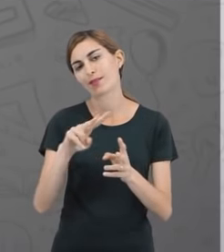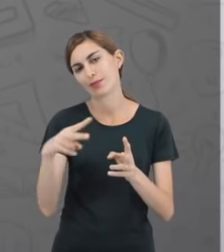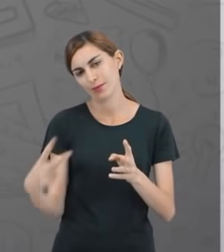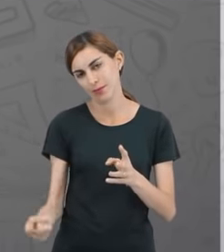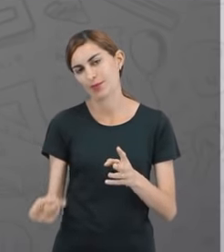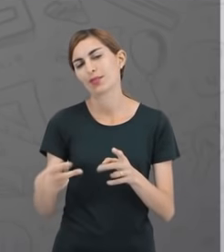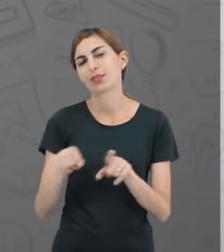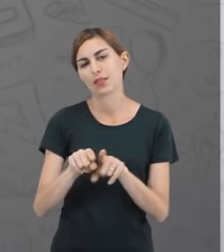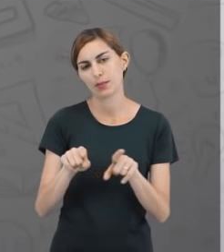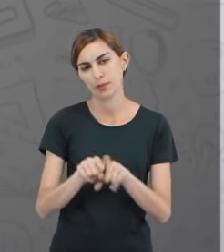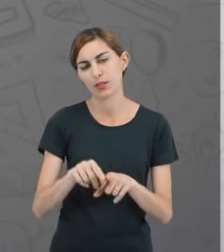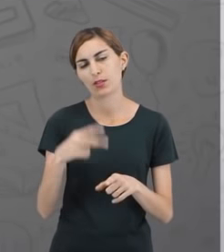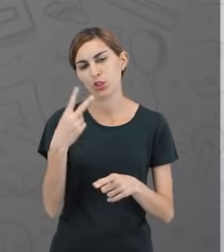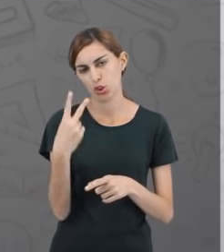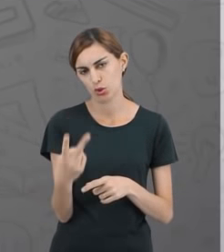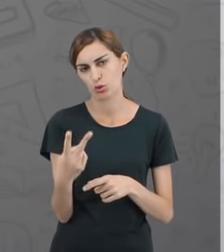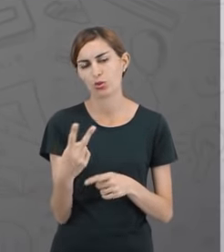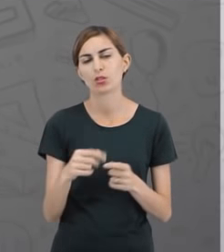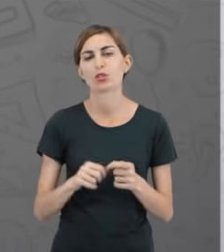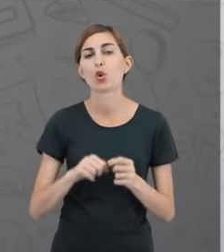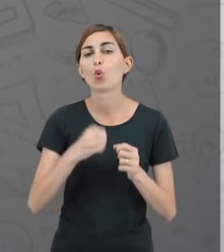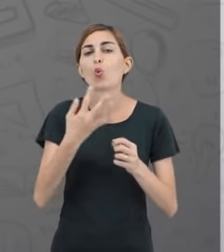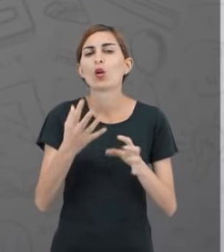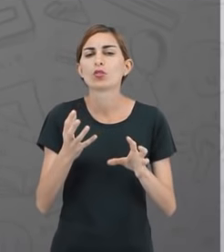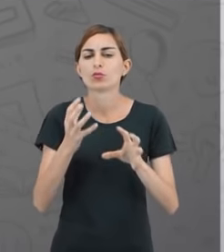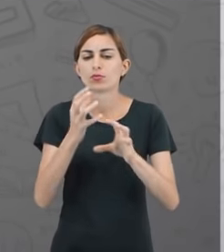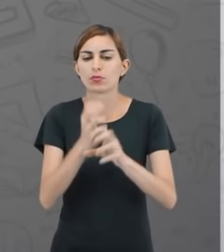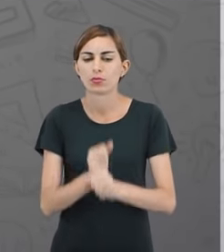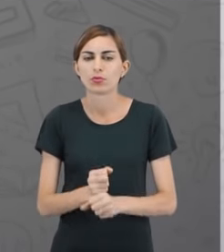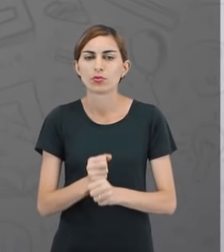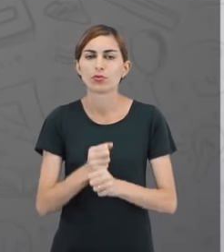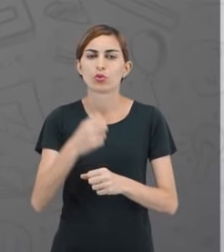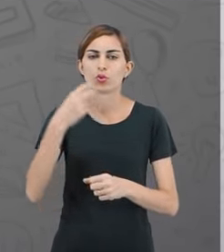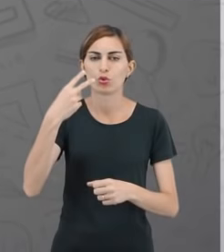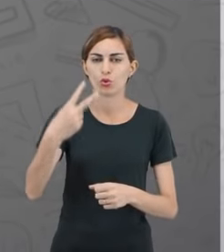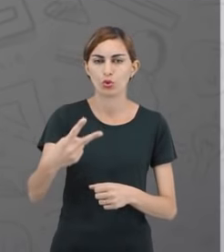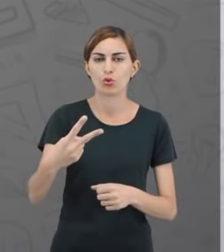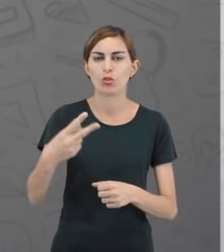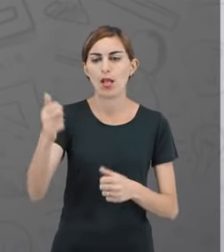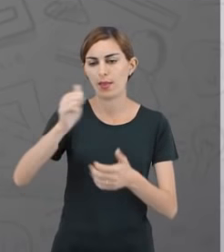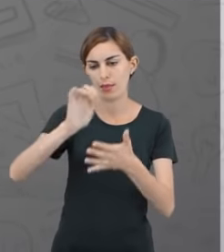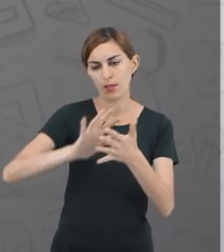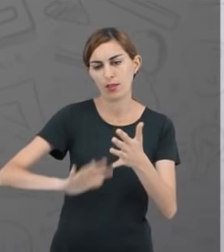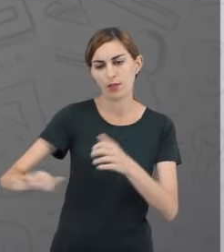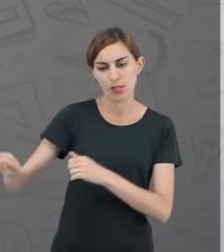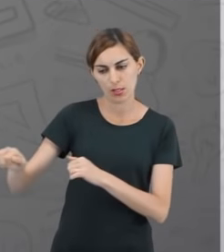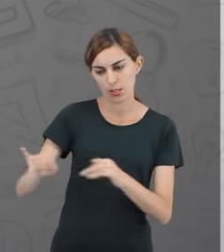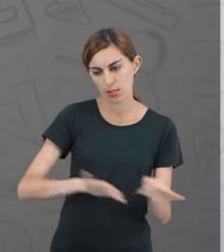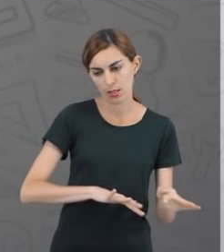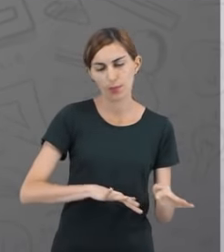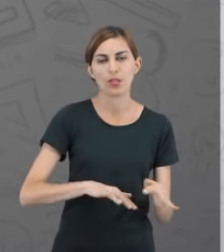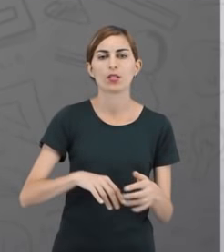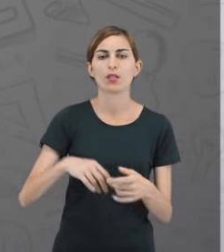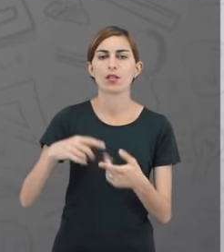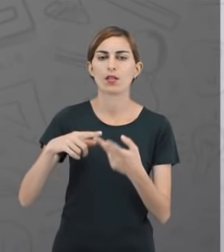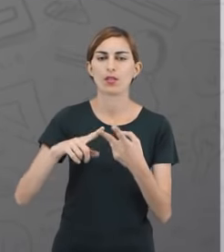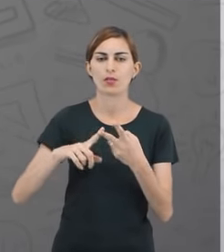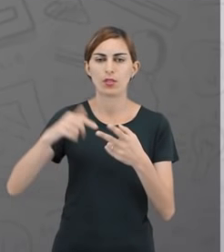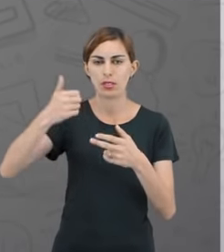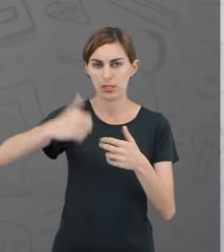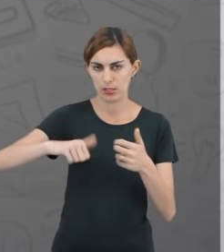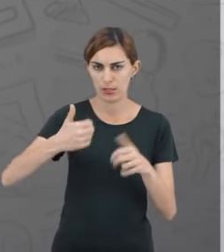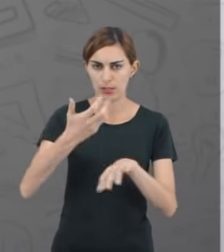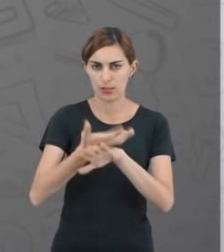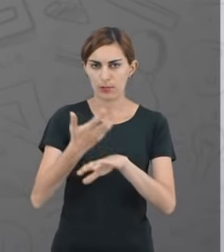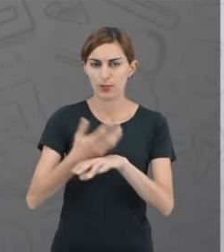para a competência dois também. Então, quando juntou na competência dois, a atividade semanal com a avaliação da disciplina, você ficou com três.